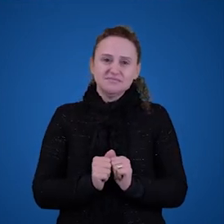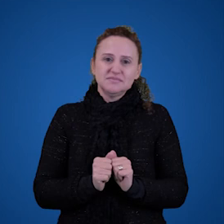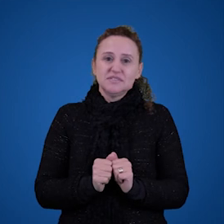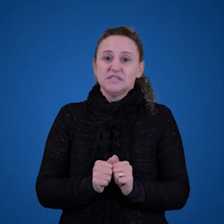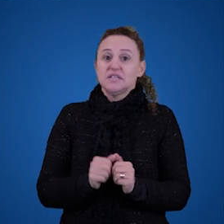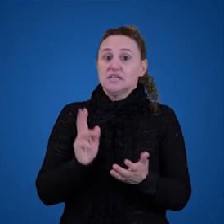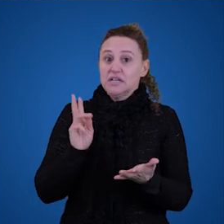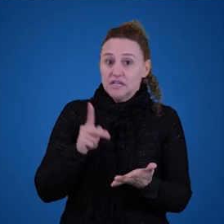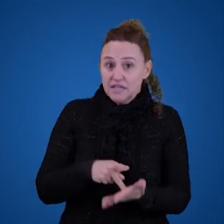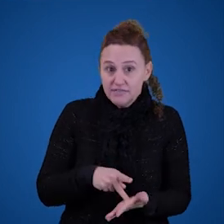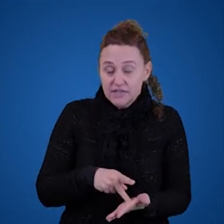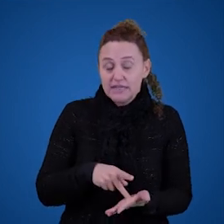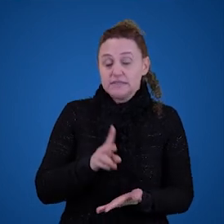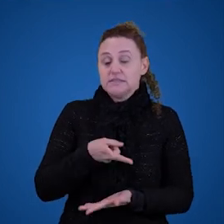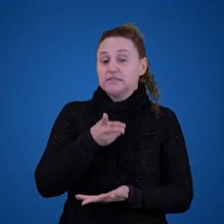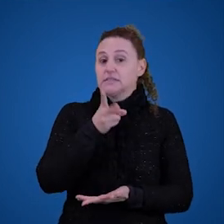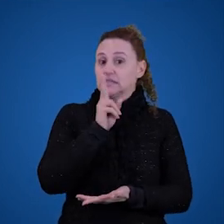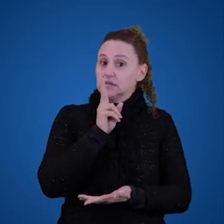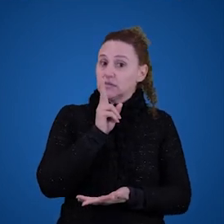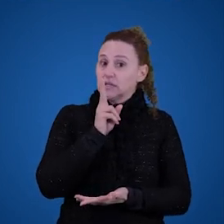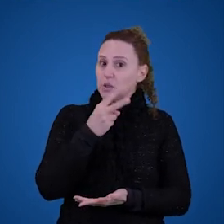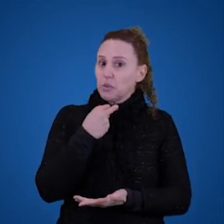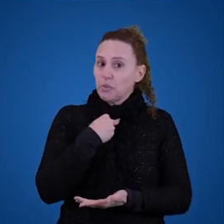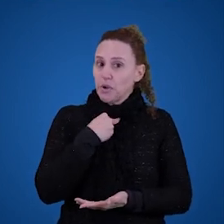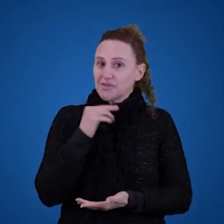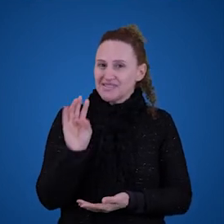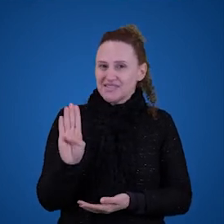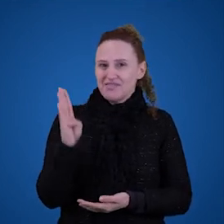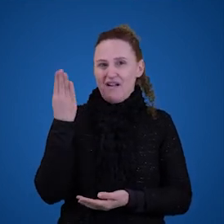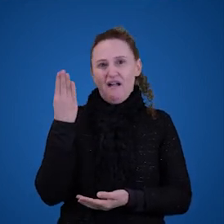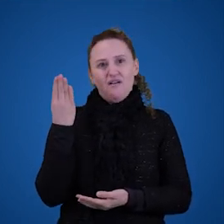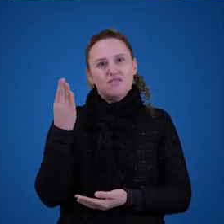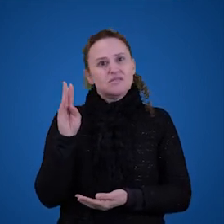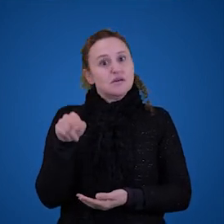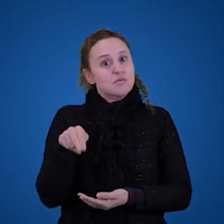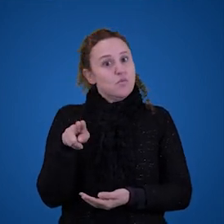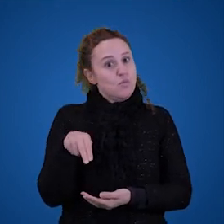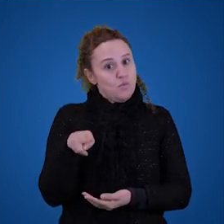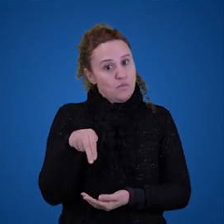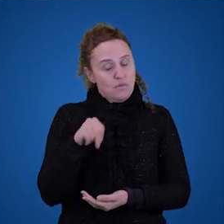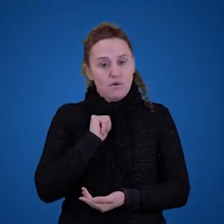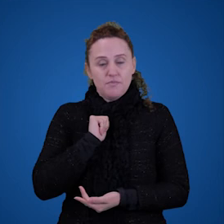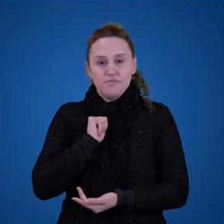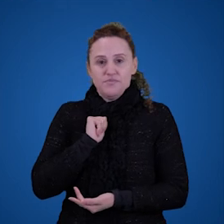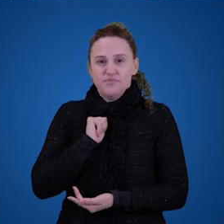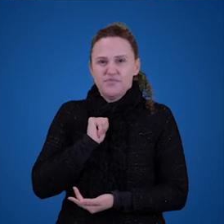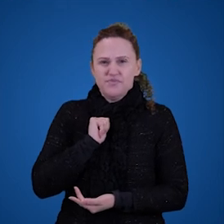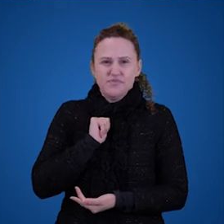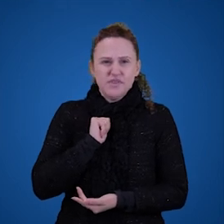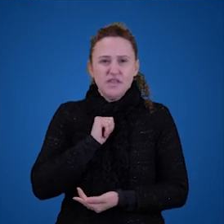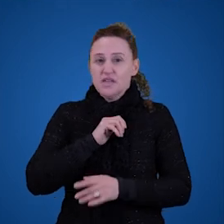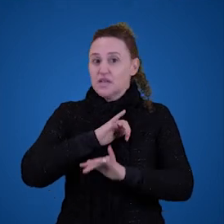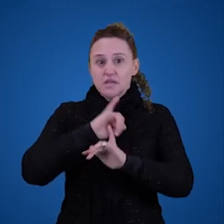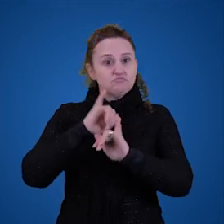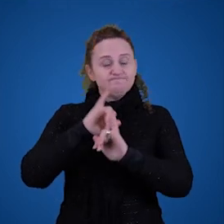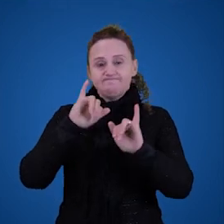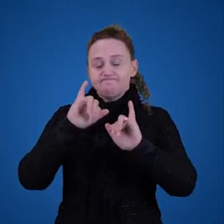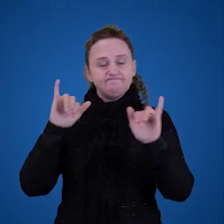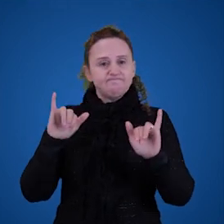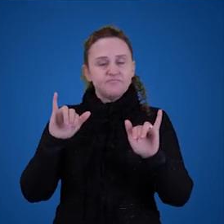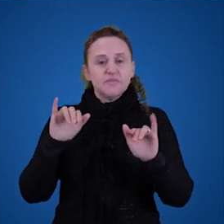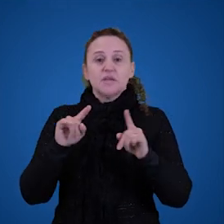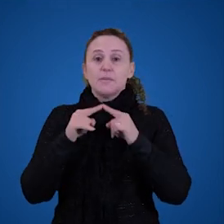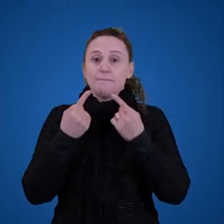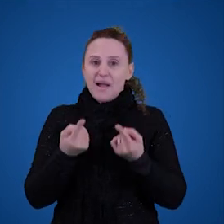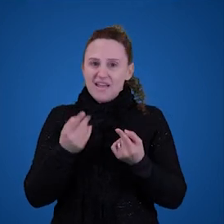é verdade sempre e não pode ser falsa nunca né e é não informativa enquanto